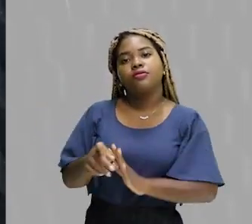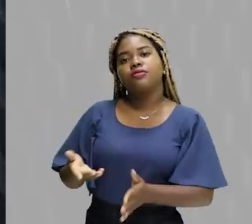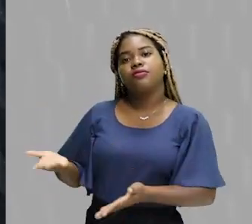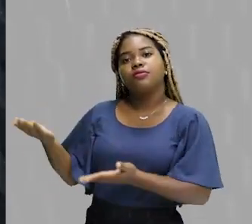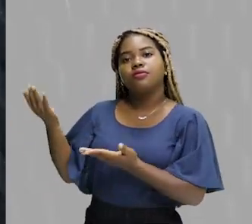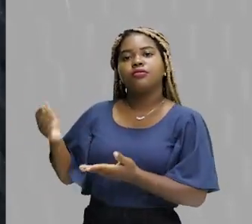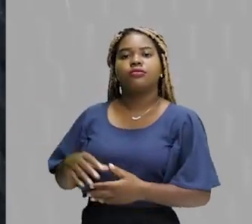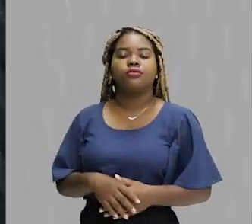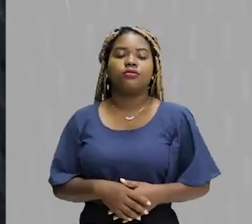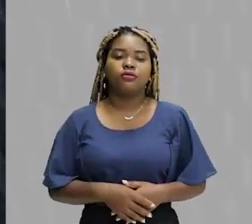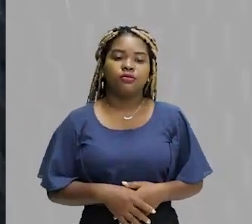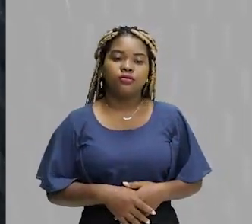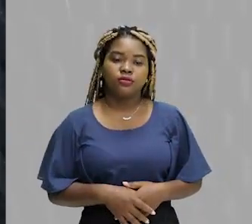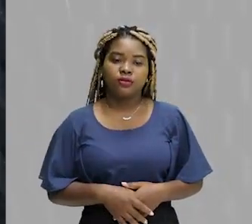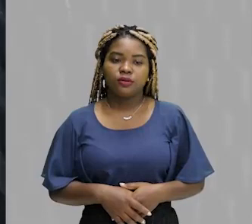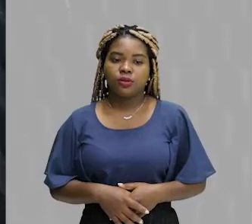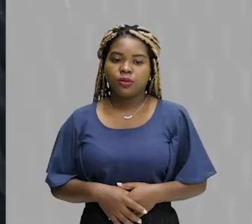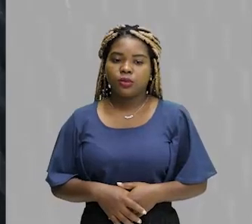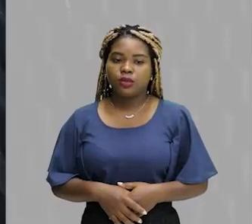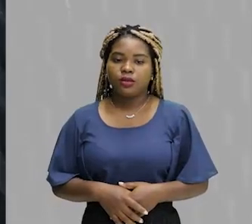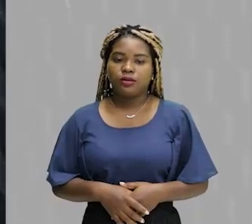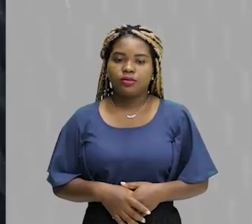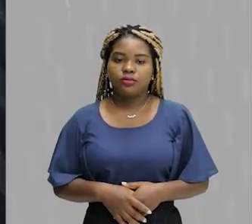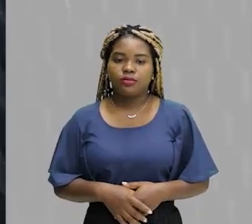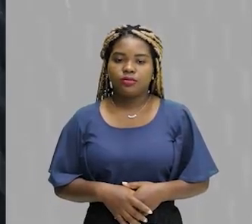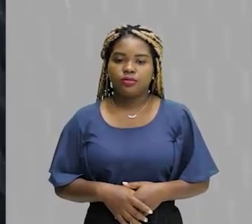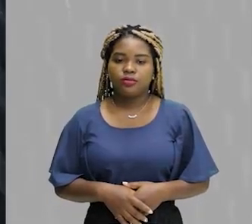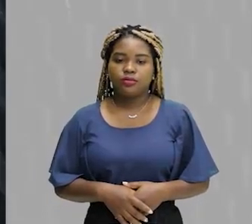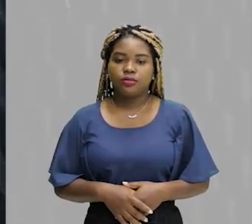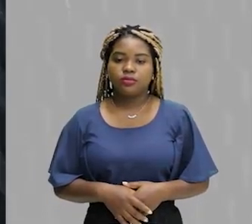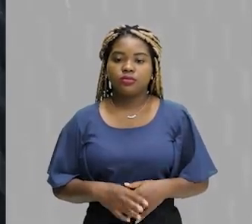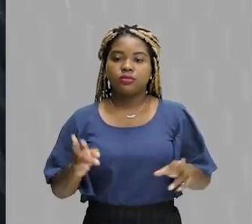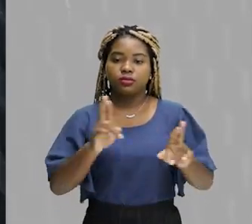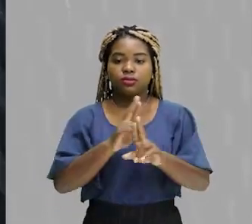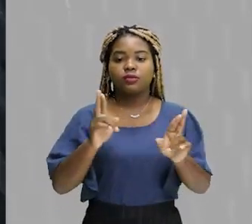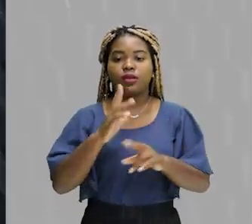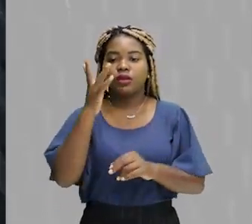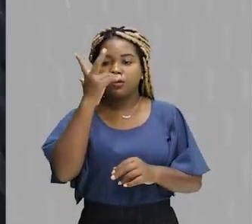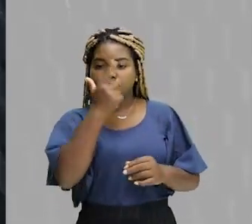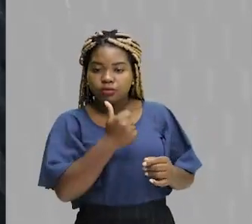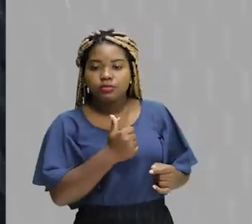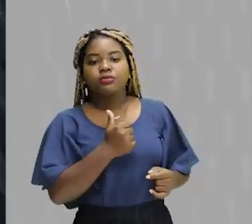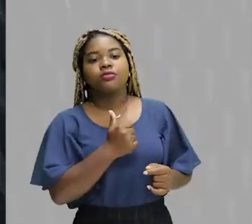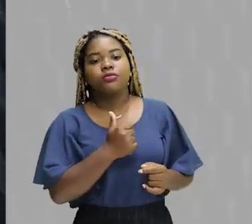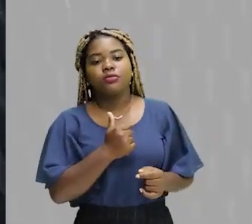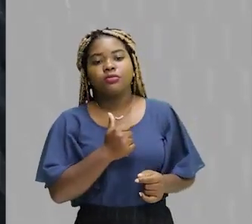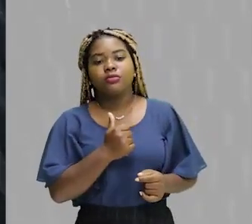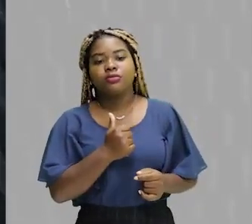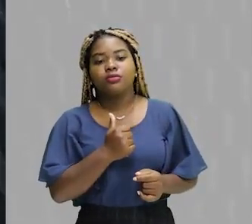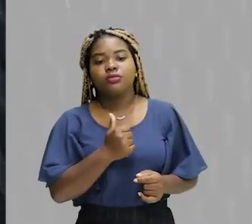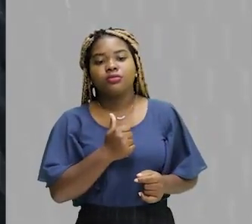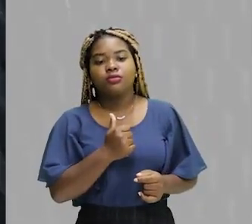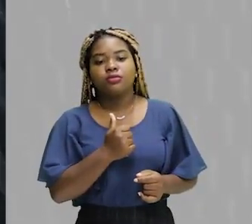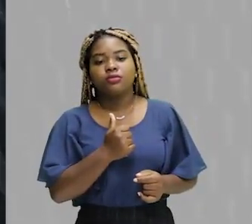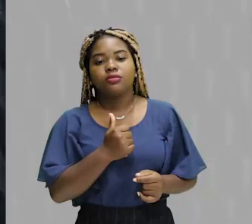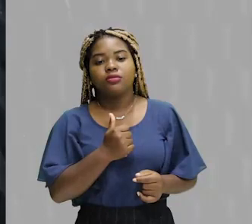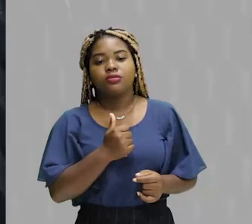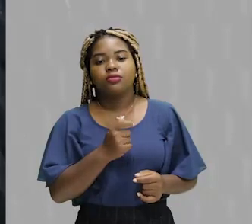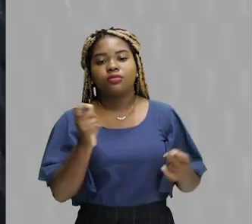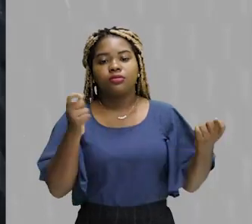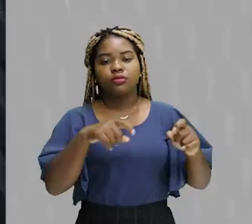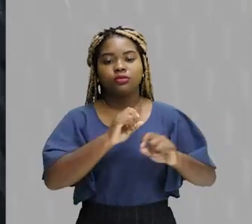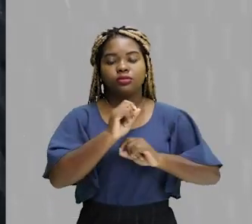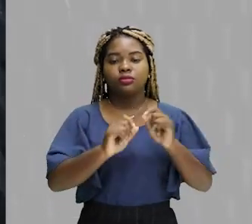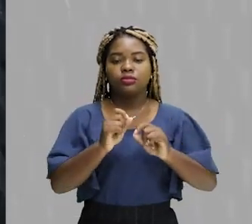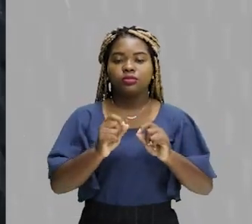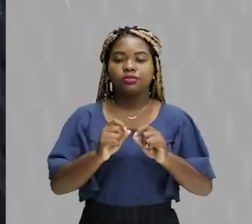questão, temos aqui uma possibilidade de raciocinar mais uma vez sobre a estética. E a estética aqui, retornando ao mundo